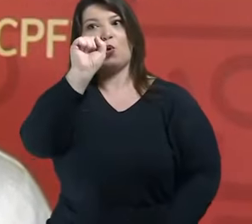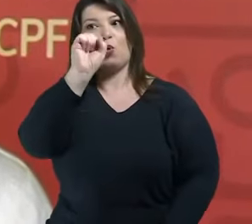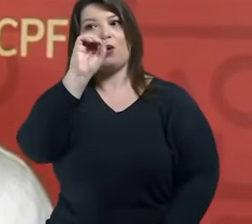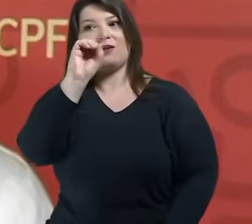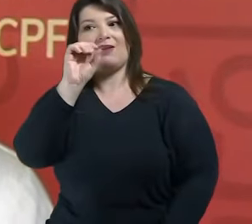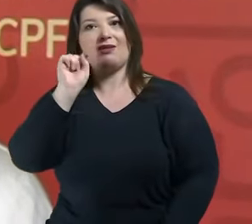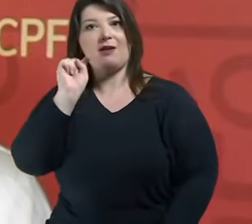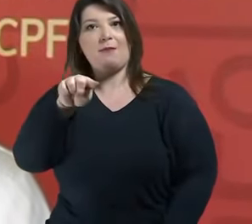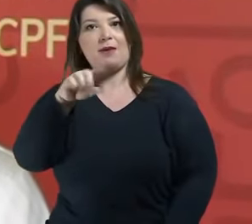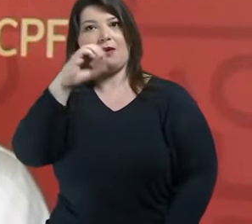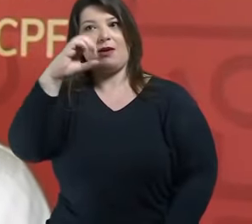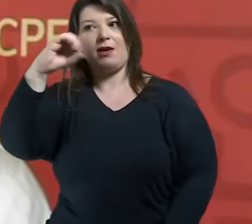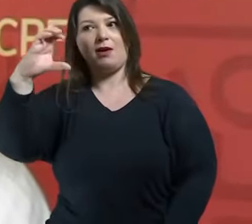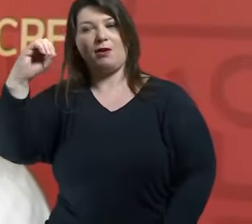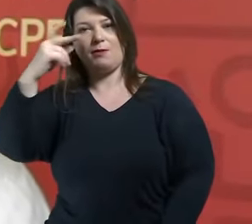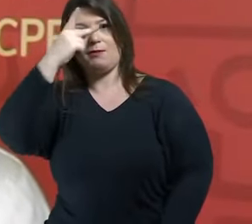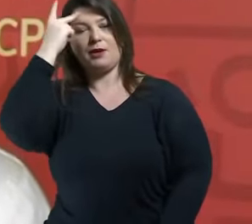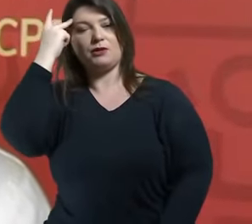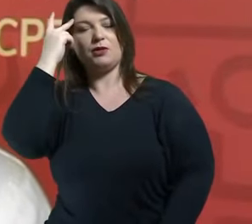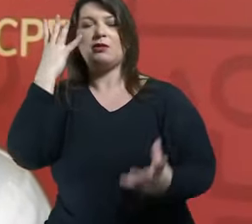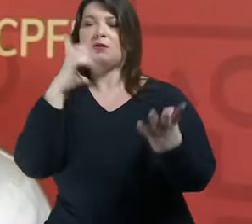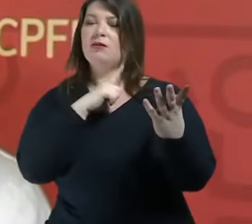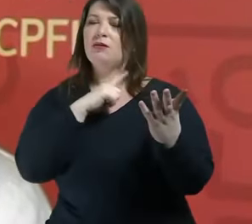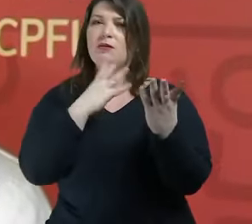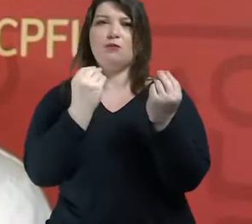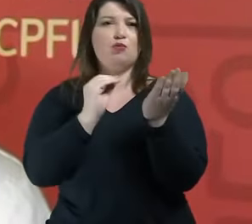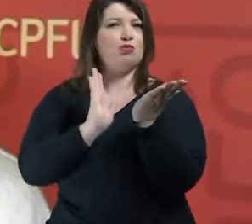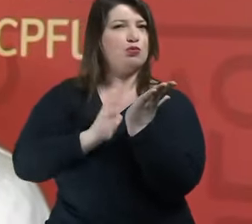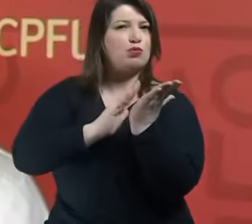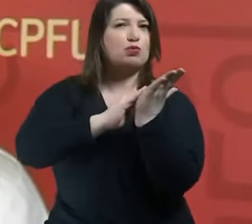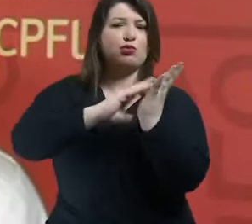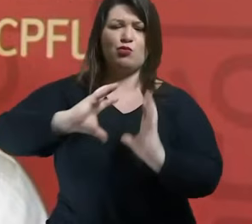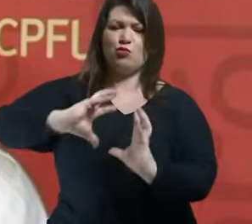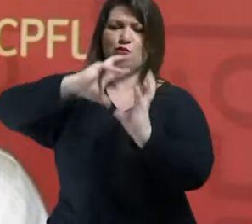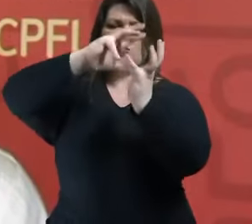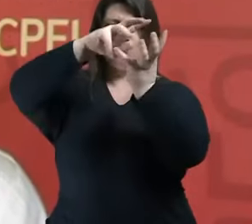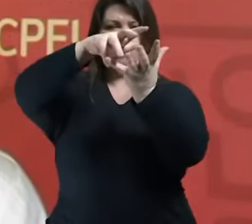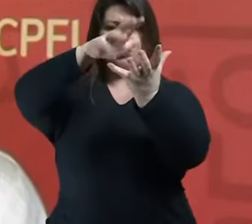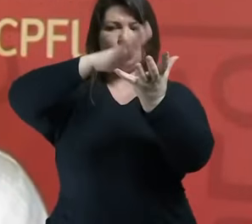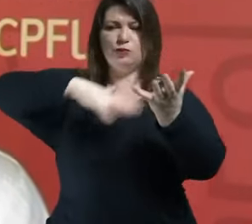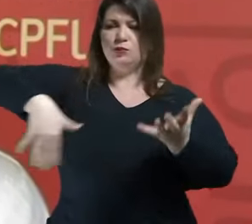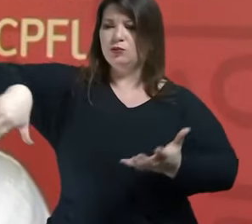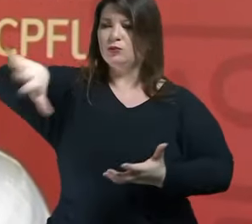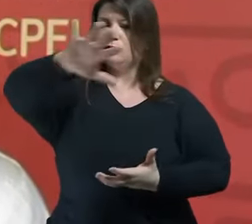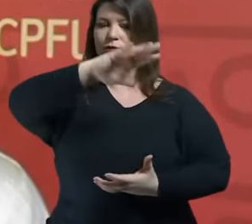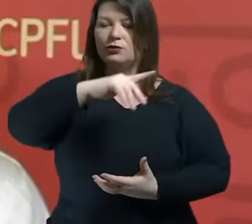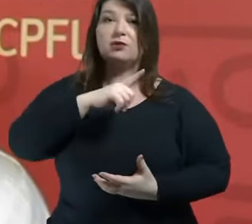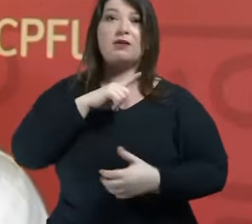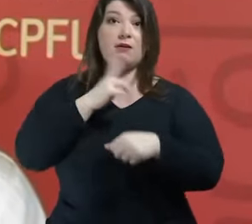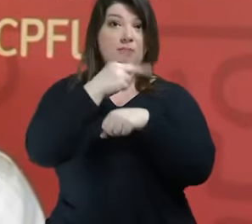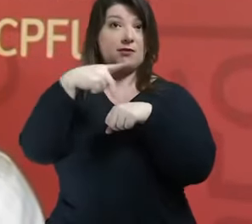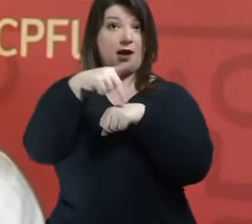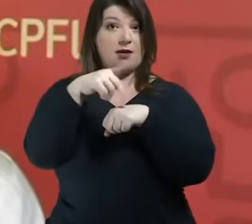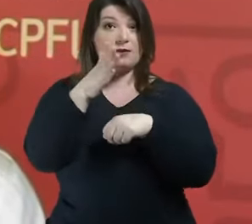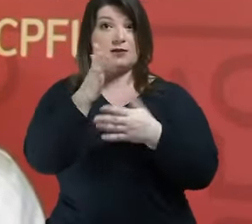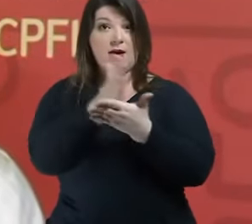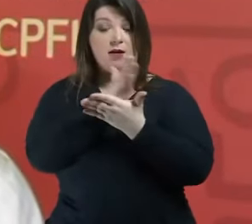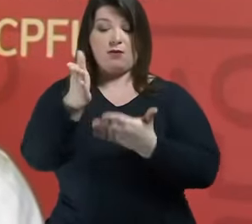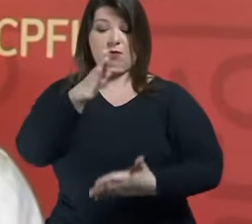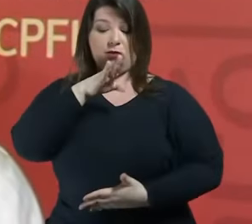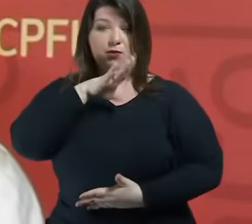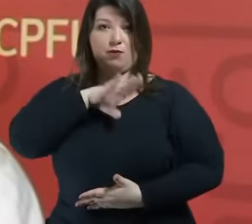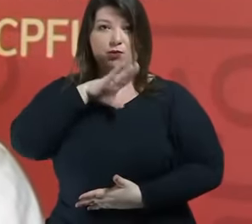elogios pessoas praticamente do mundo inteiro aqui eu só vou falar alguns países que se manifestaram Portugal França Angola